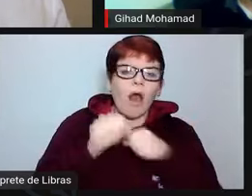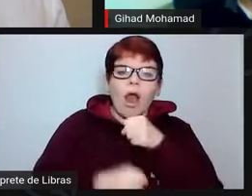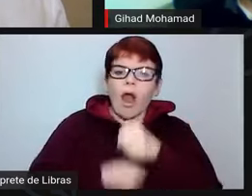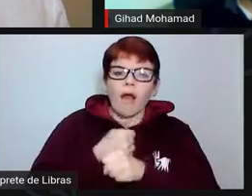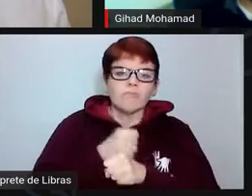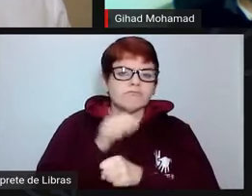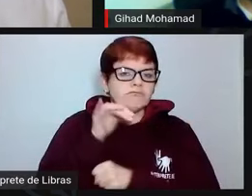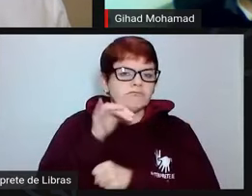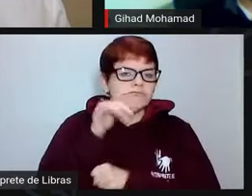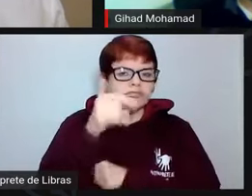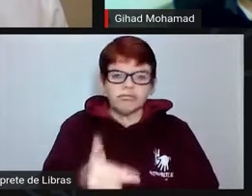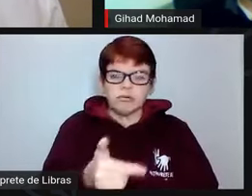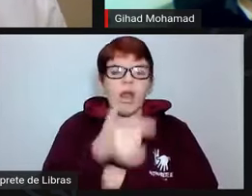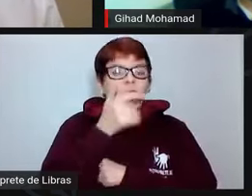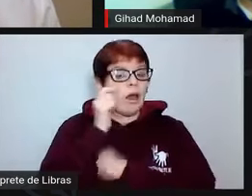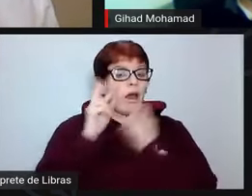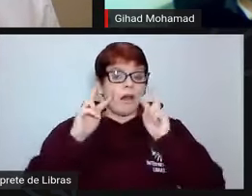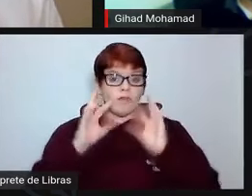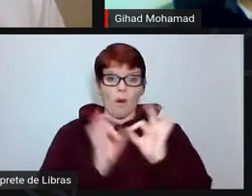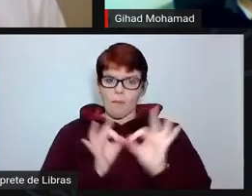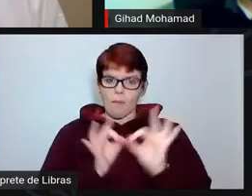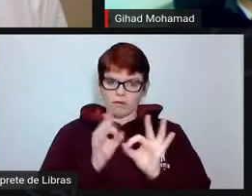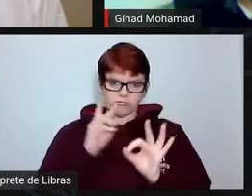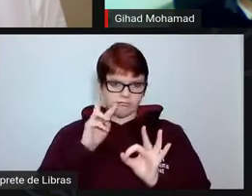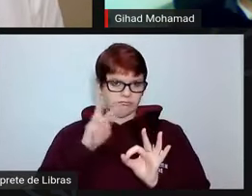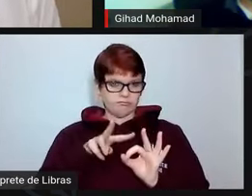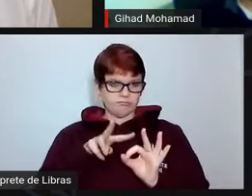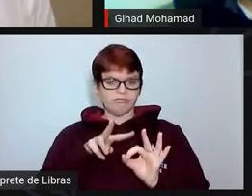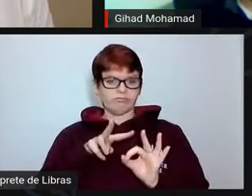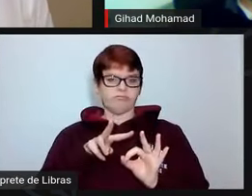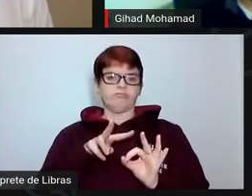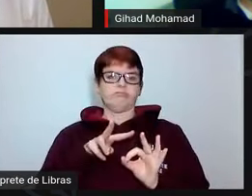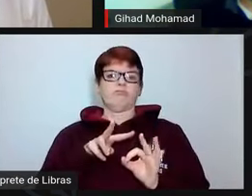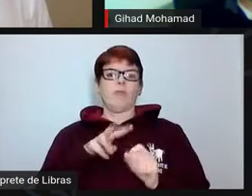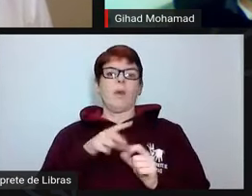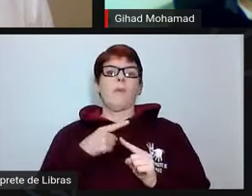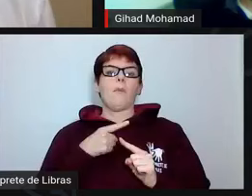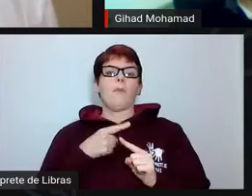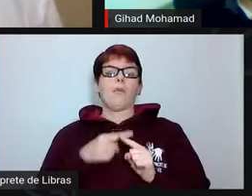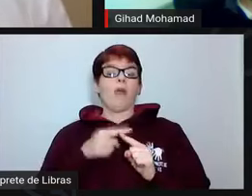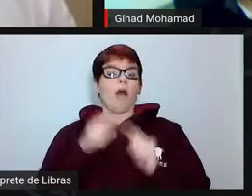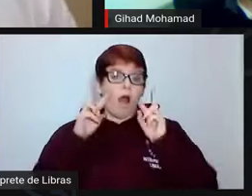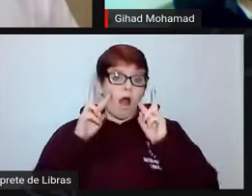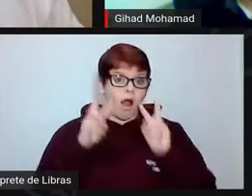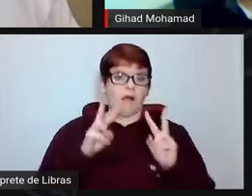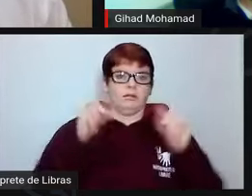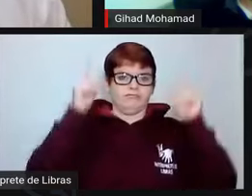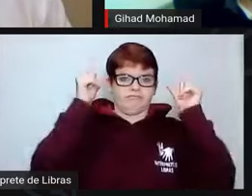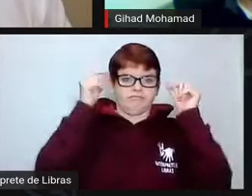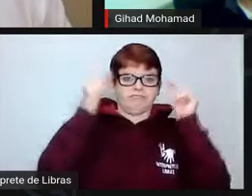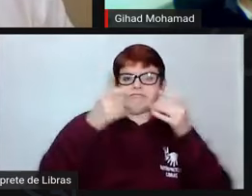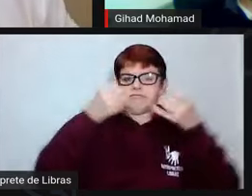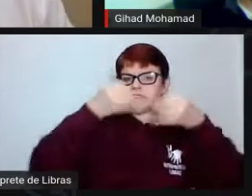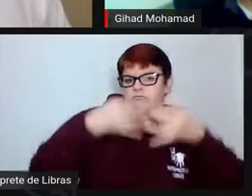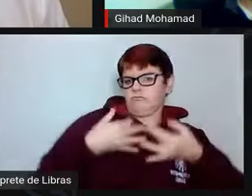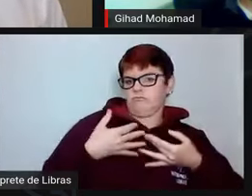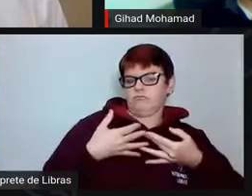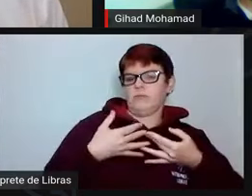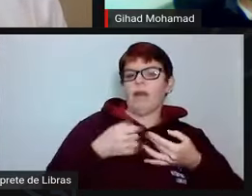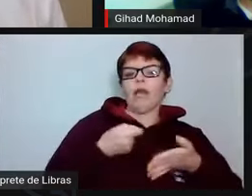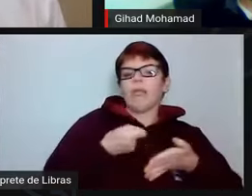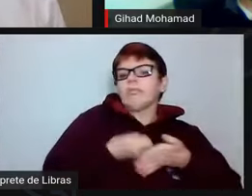O cenário, a projeção que nós fizemos porque, veja bem, nós estamos tentando